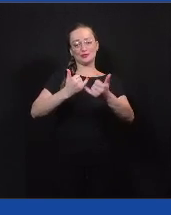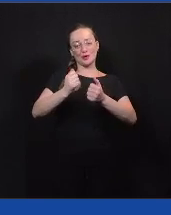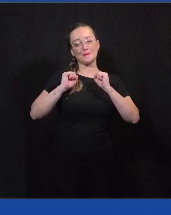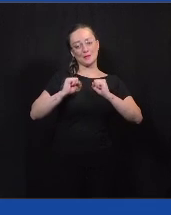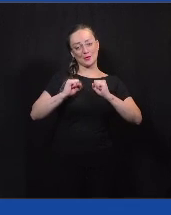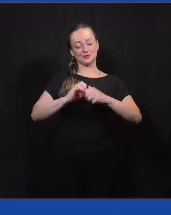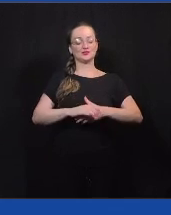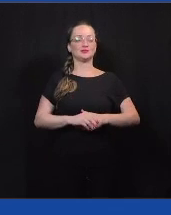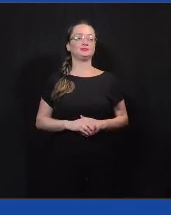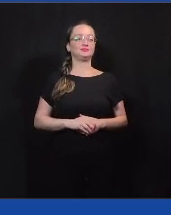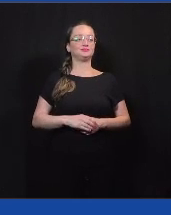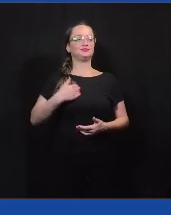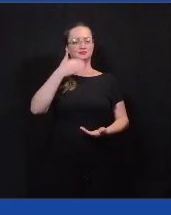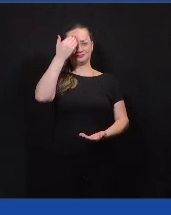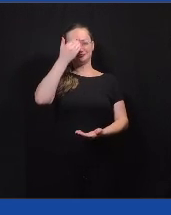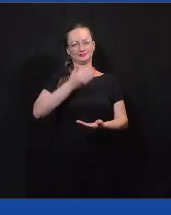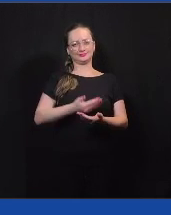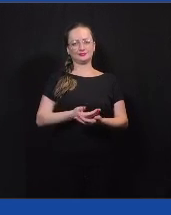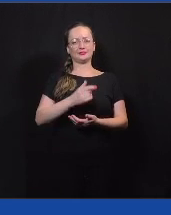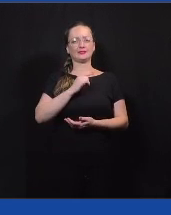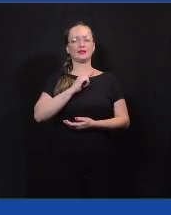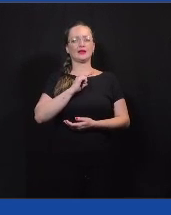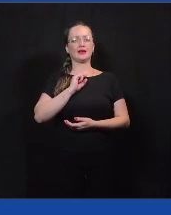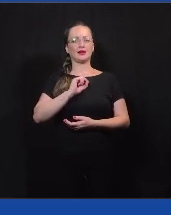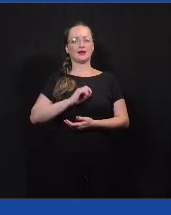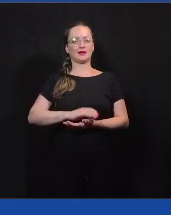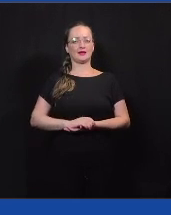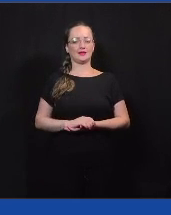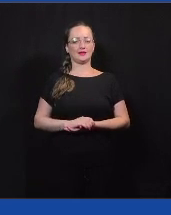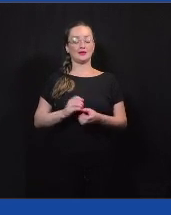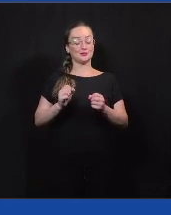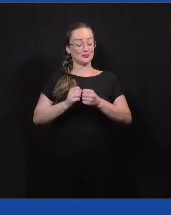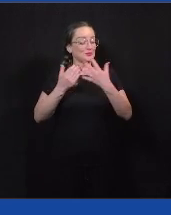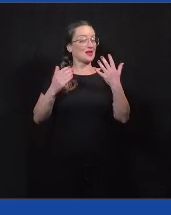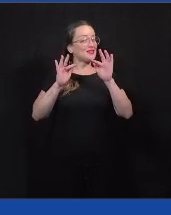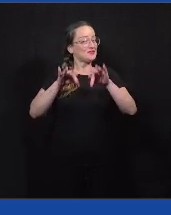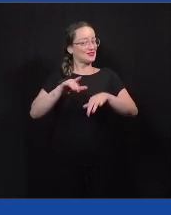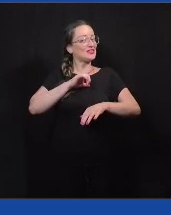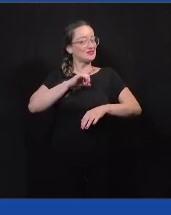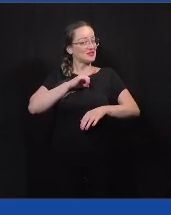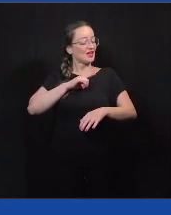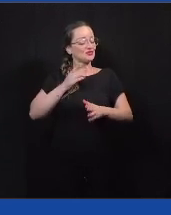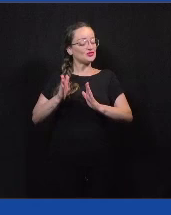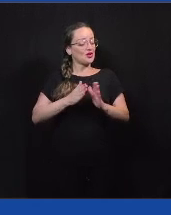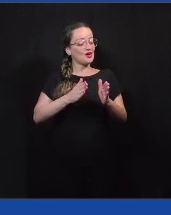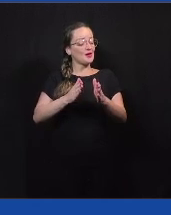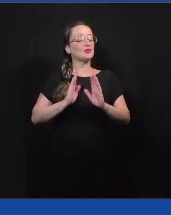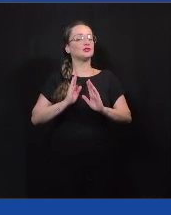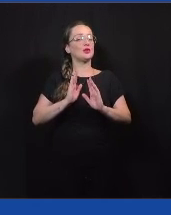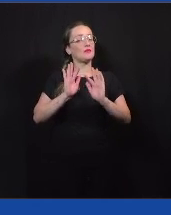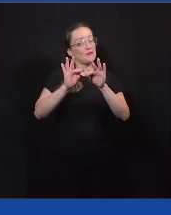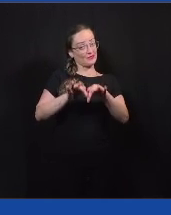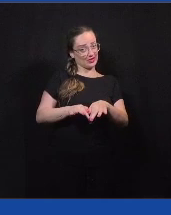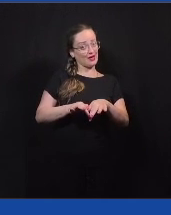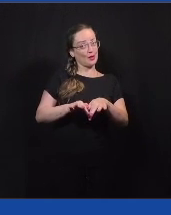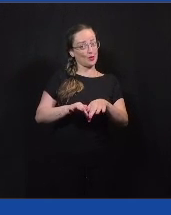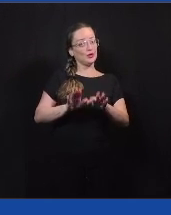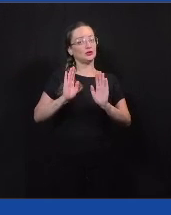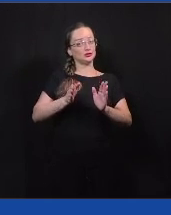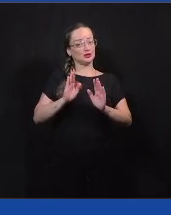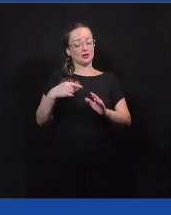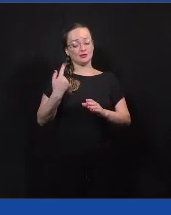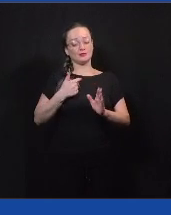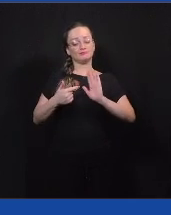E acho que tem uma pequena surpresa, assim, a gente já está caminhando para o nosso final, da nossa